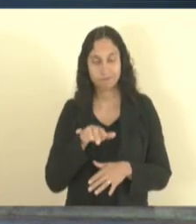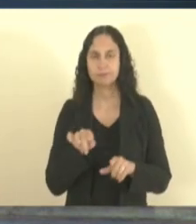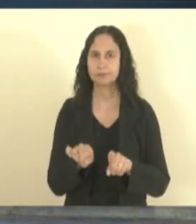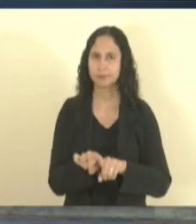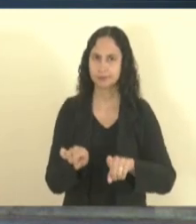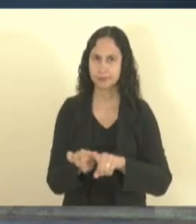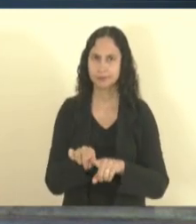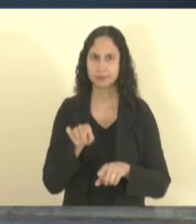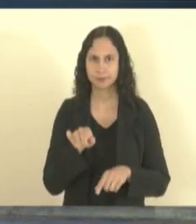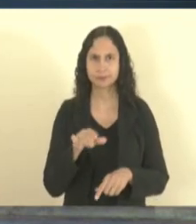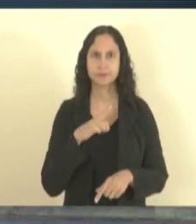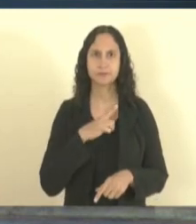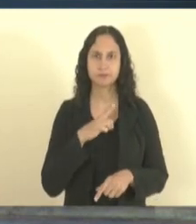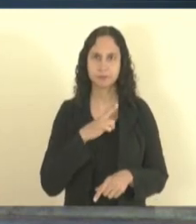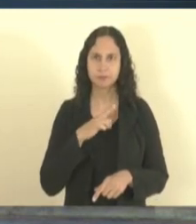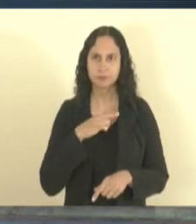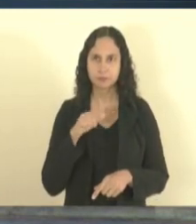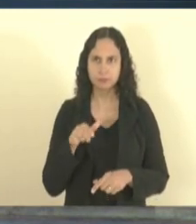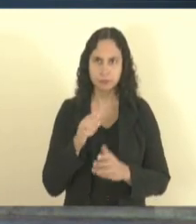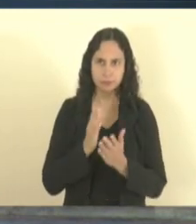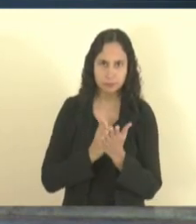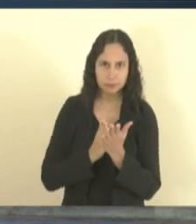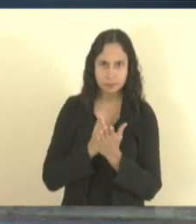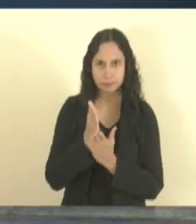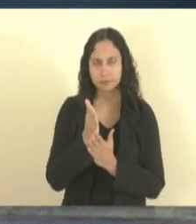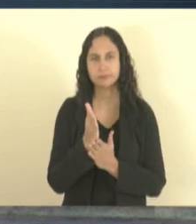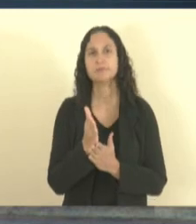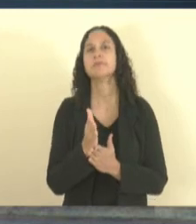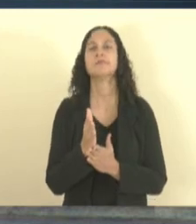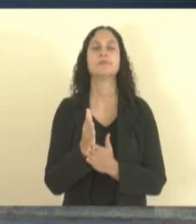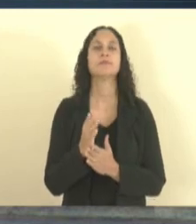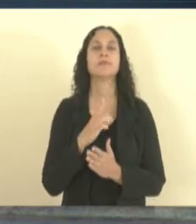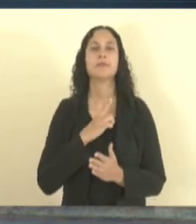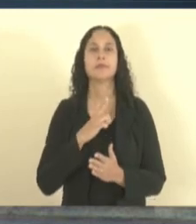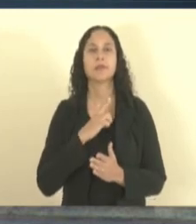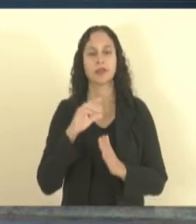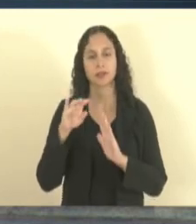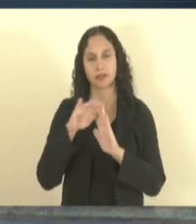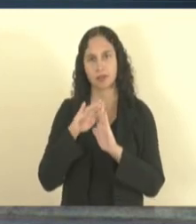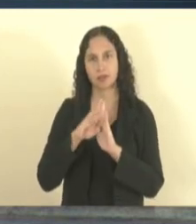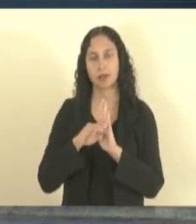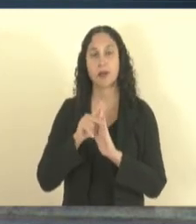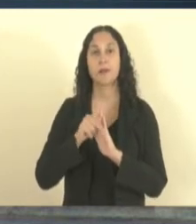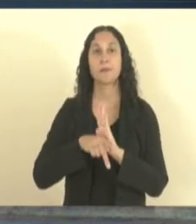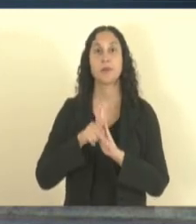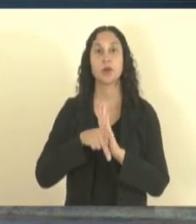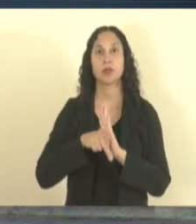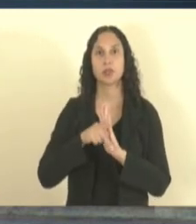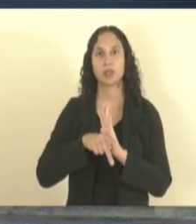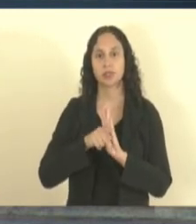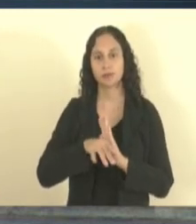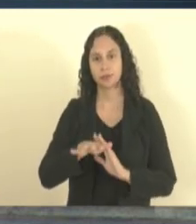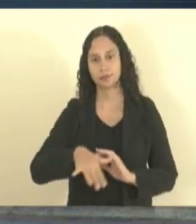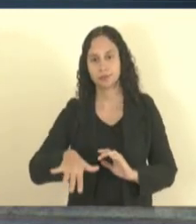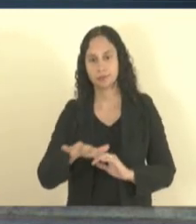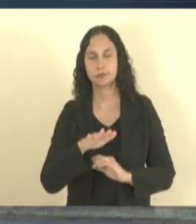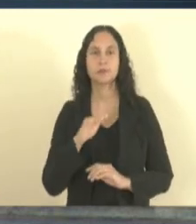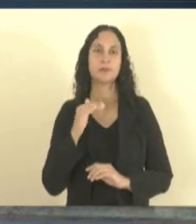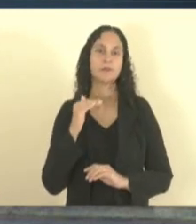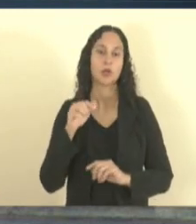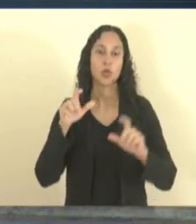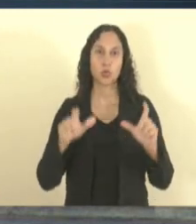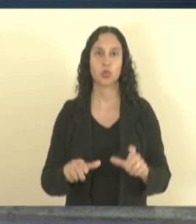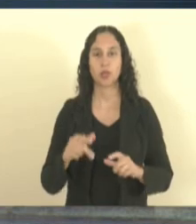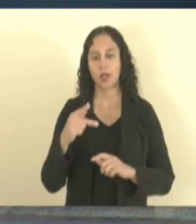tópico, nessa linha, até abrimos um Prodeter, um programa territorial em Pancas,